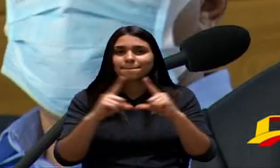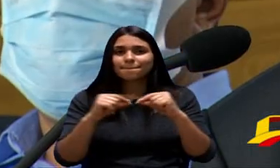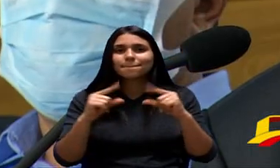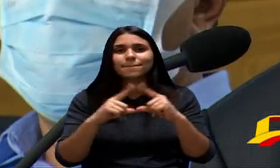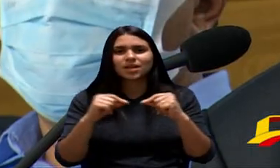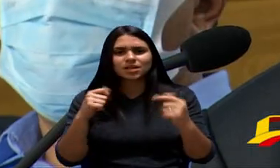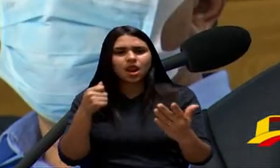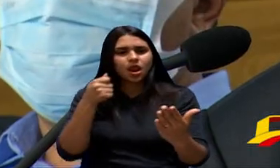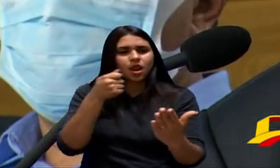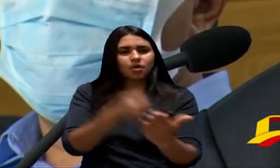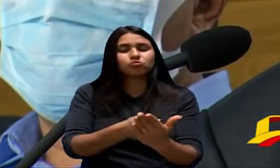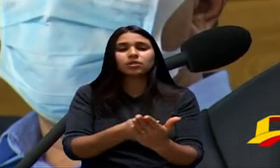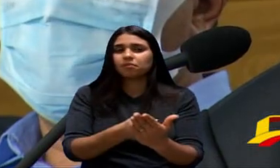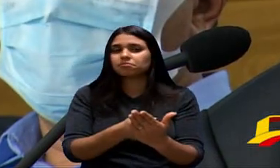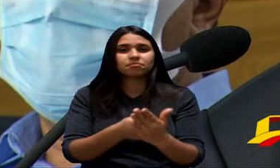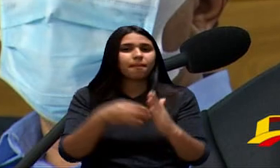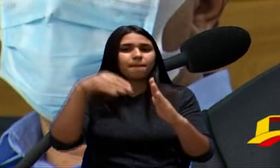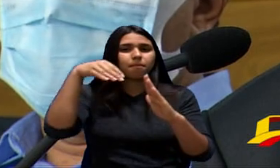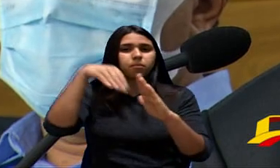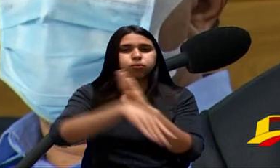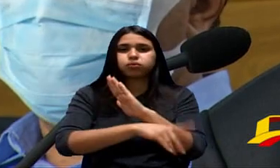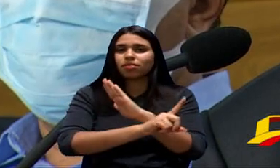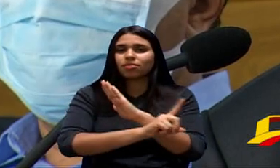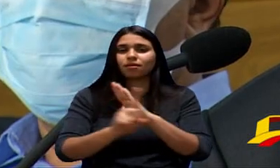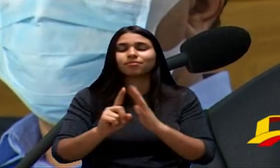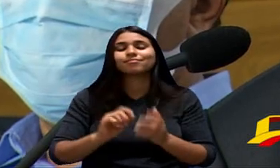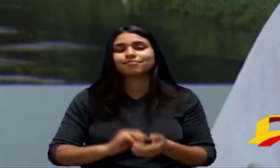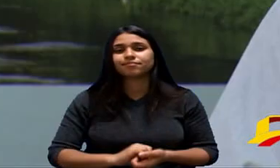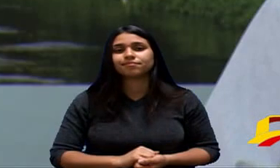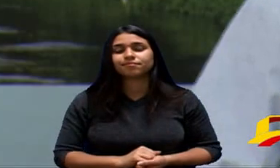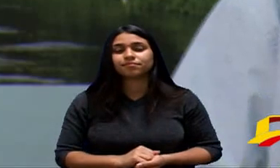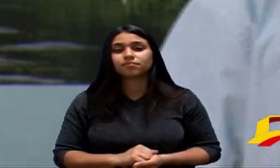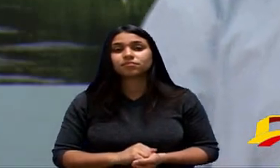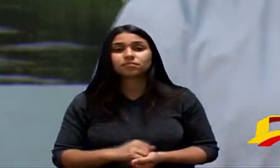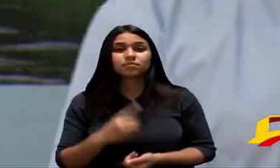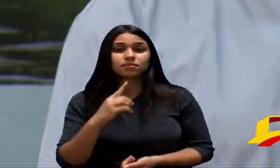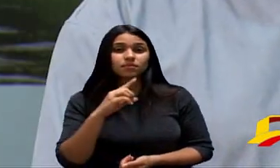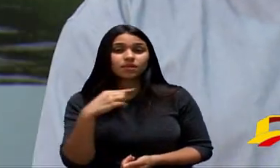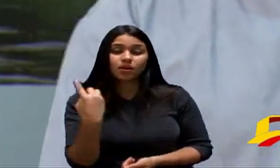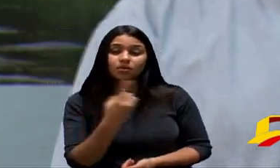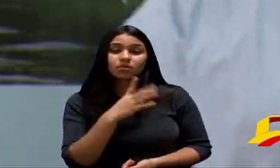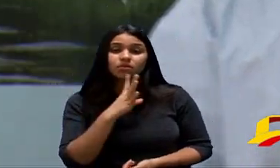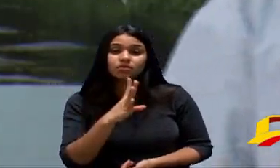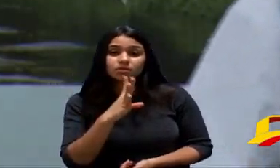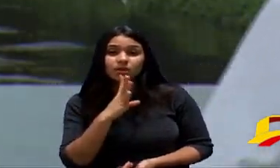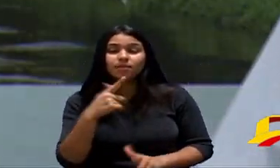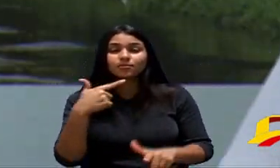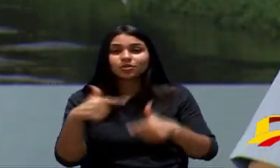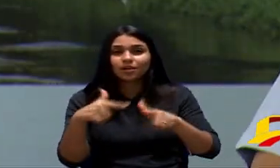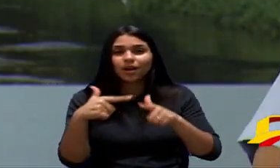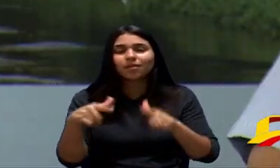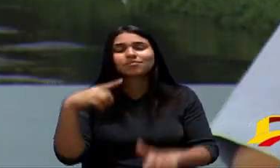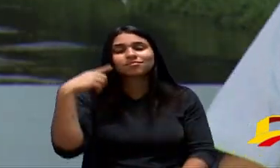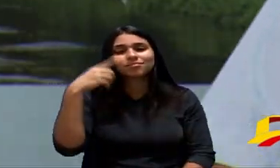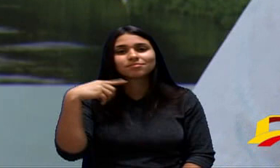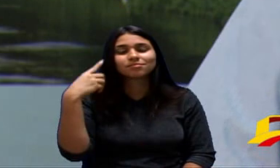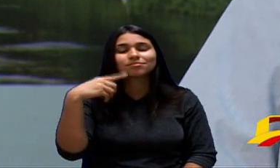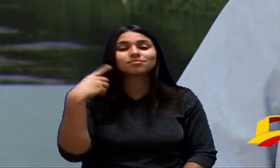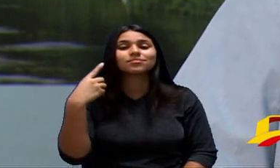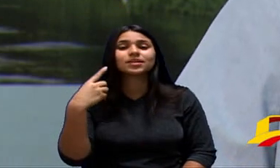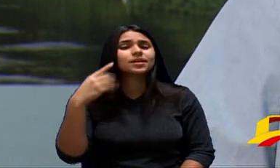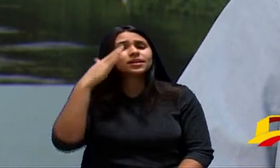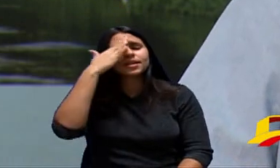Acreditar Nisso Porque Nós Conhecemos O Trabalho Do Deputado E